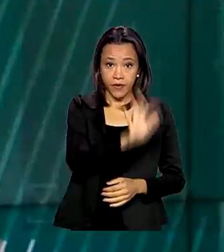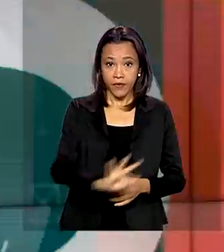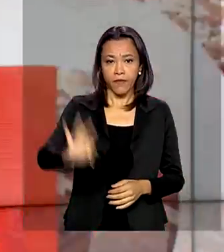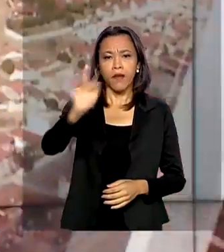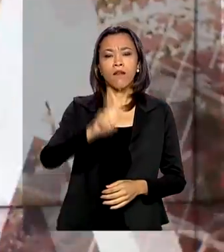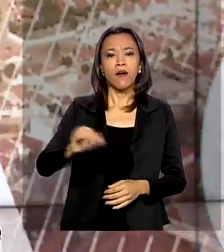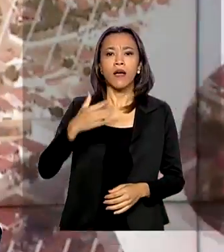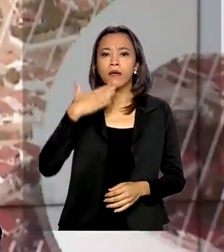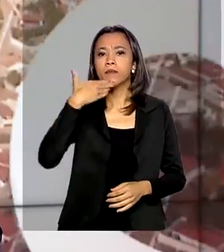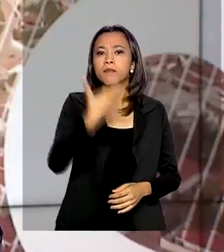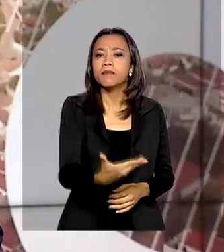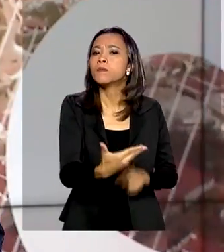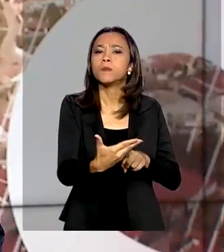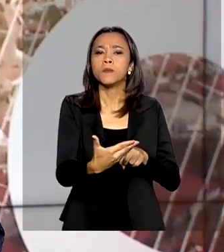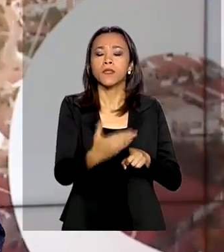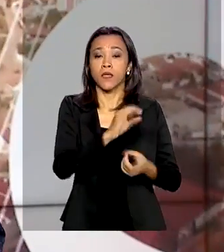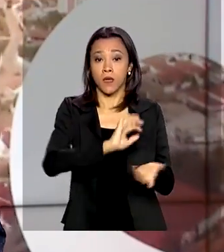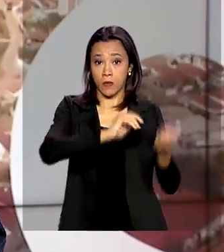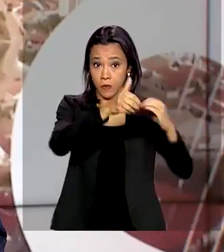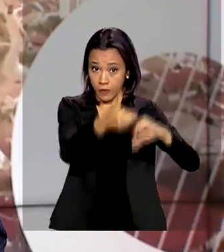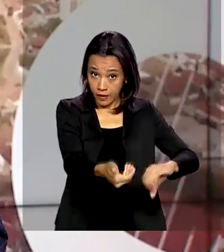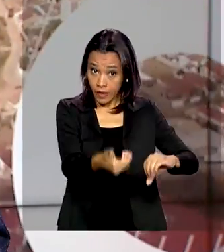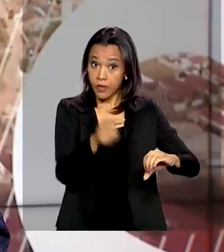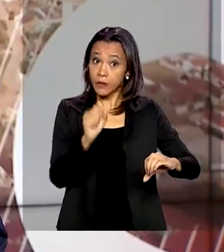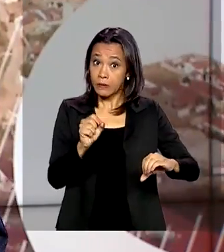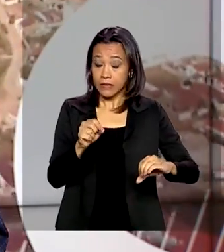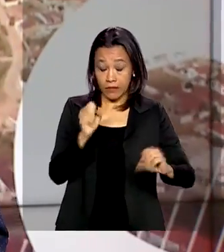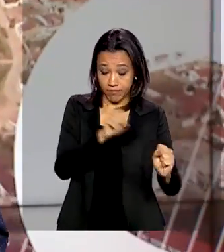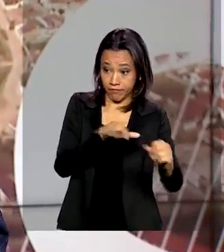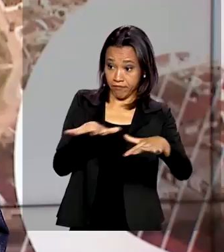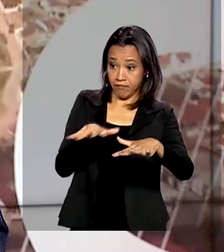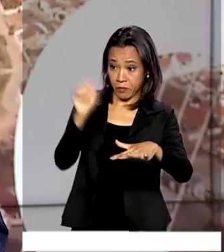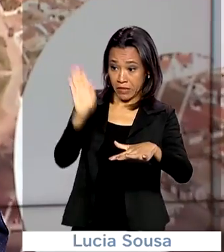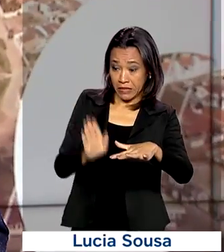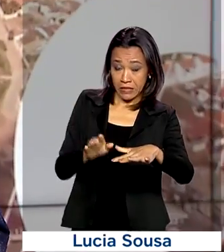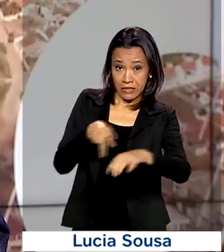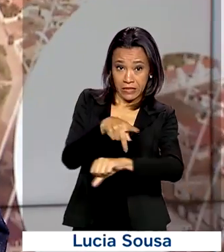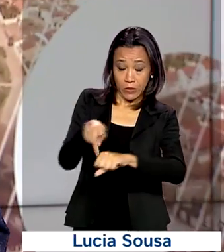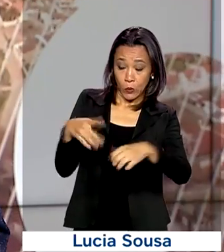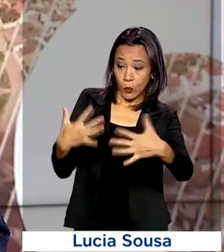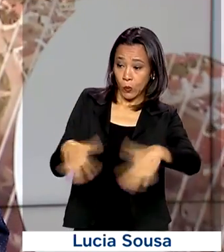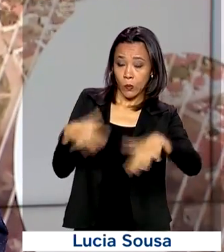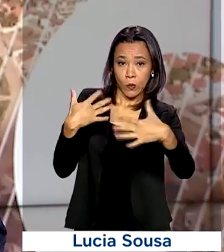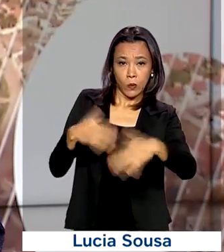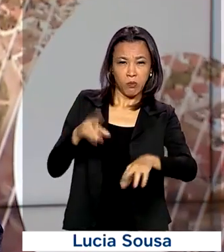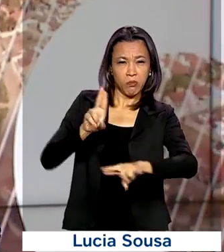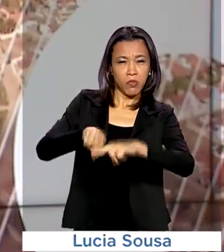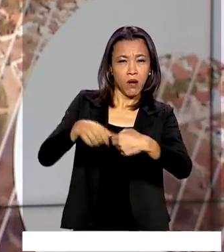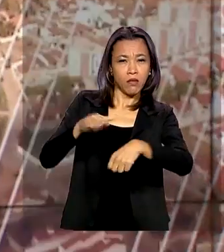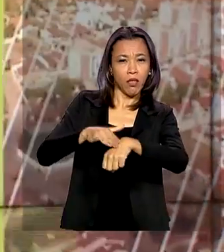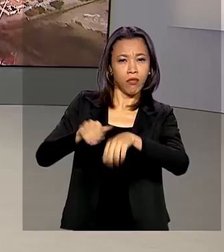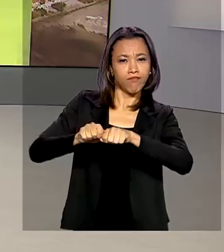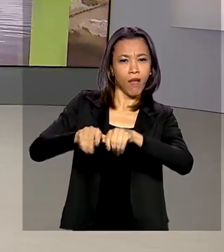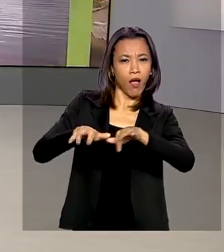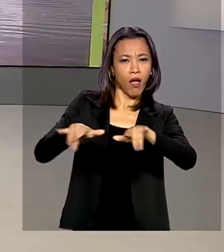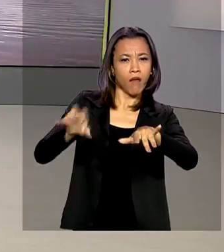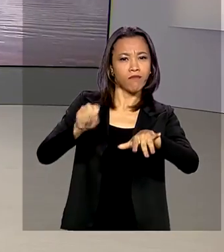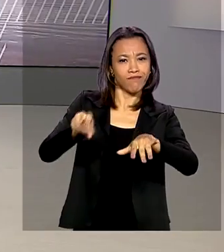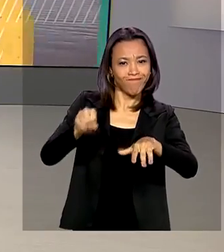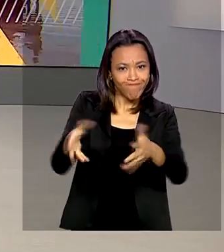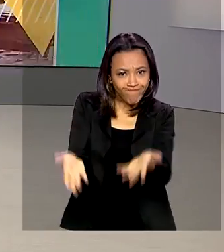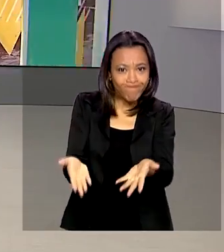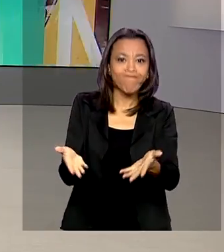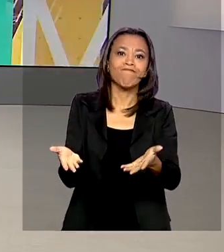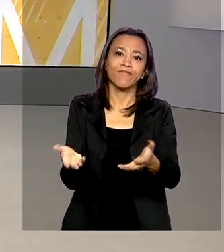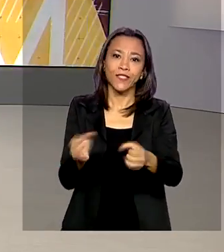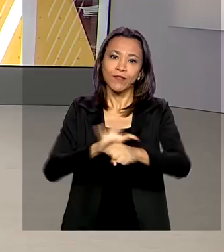vai solicitar ao Congresso Nacional reconhecimento de calamidade pública no Brasil por conta do novo coronavírus. Vamos